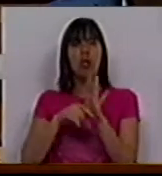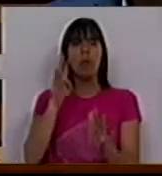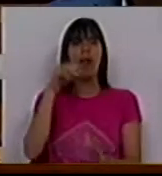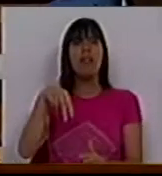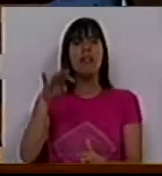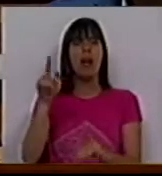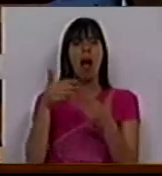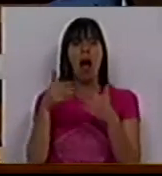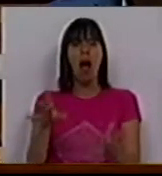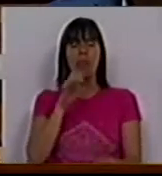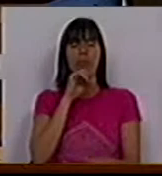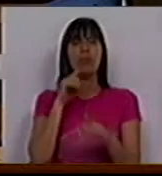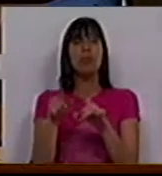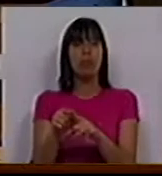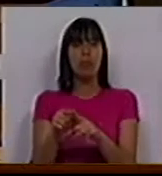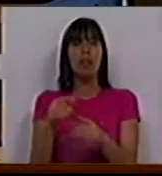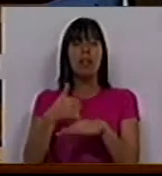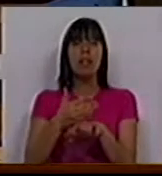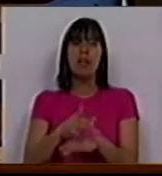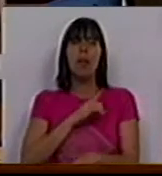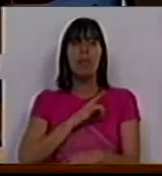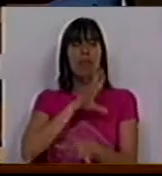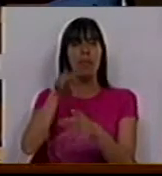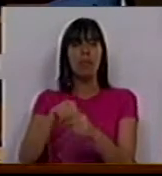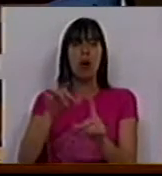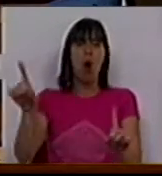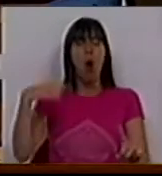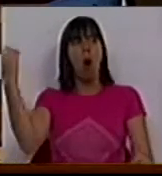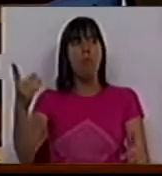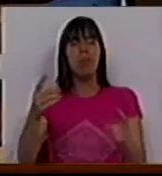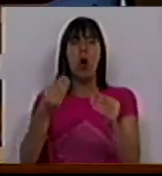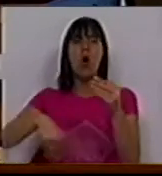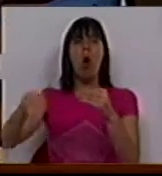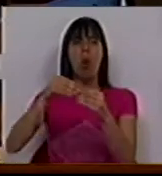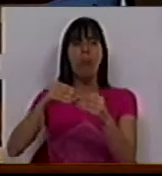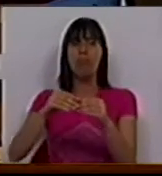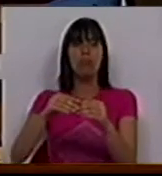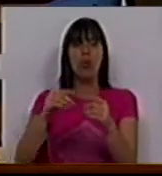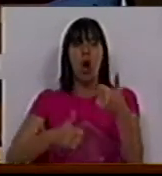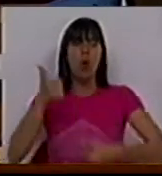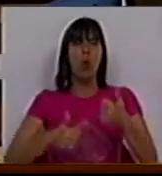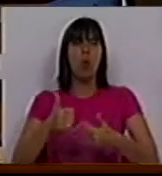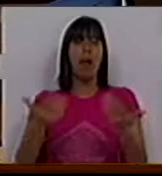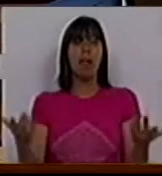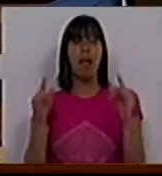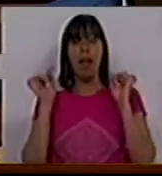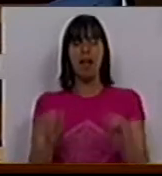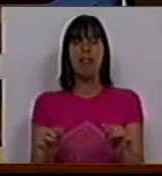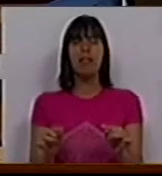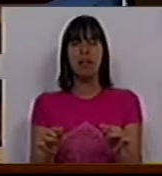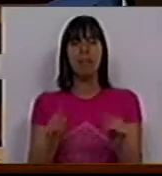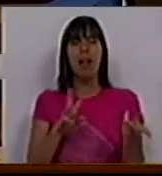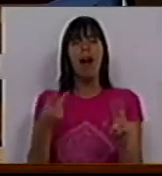SNS, ter aberto a possibilidade a que o setor privado, em vez de ser complementar, seja concorrencial. Essa